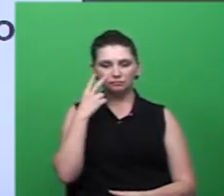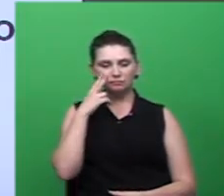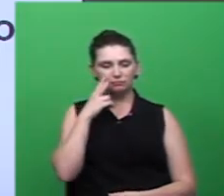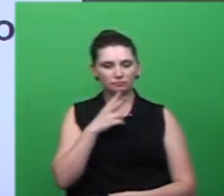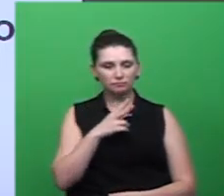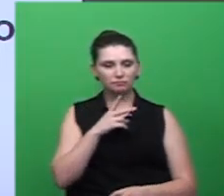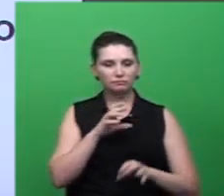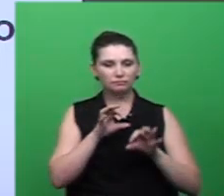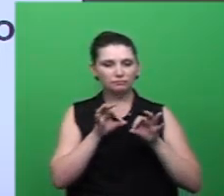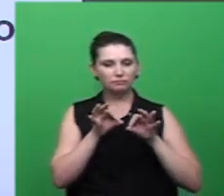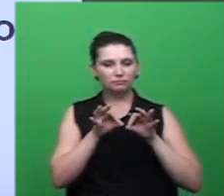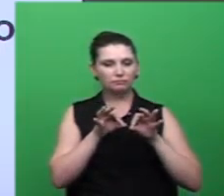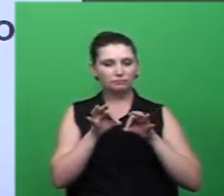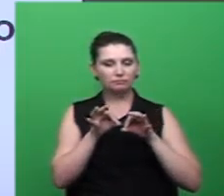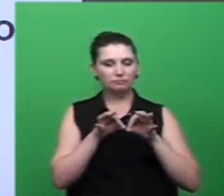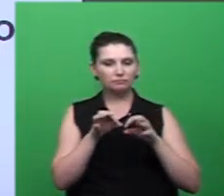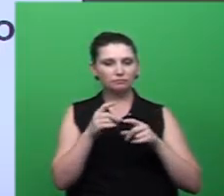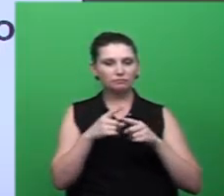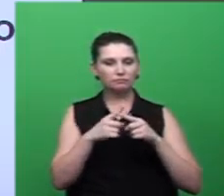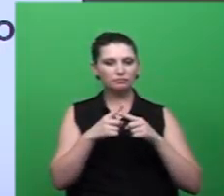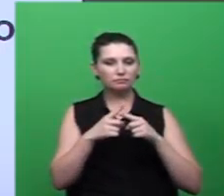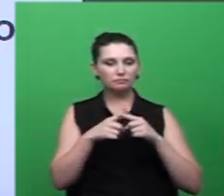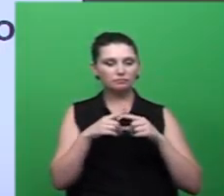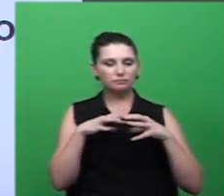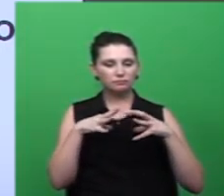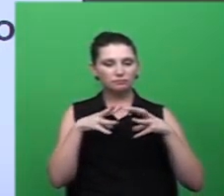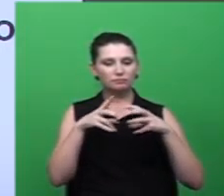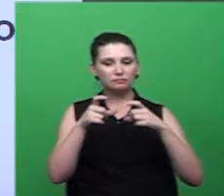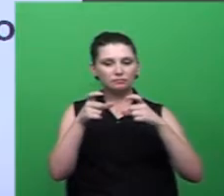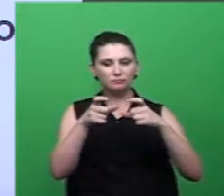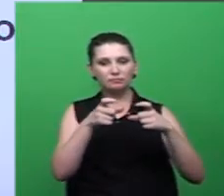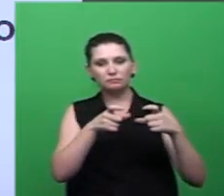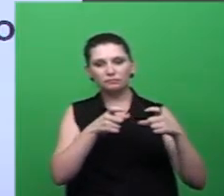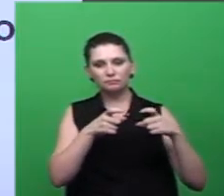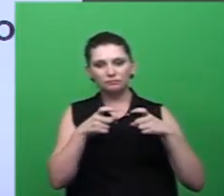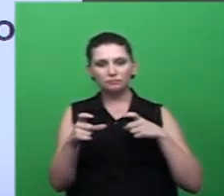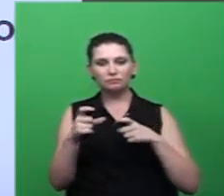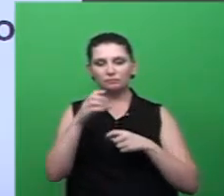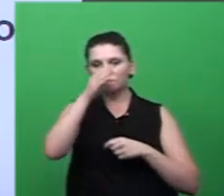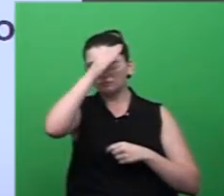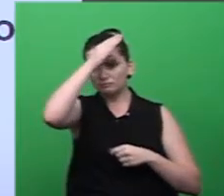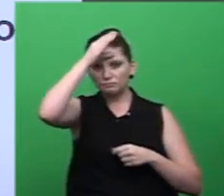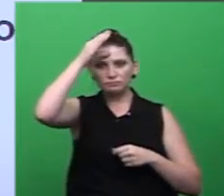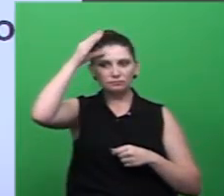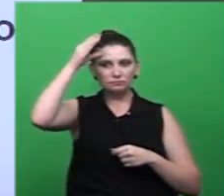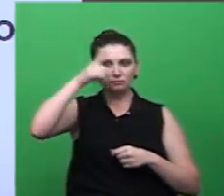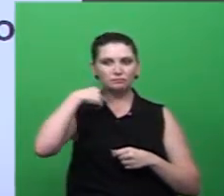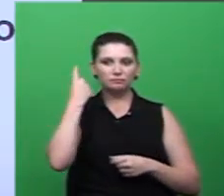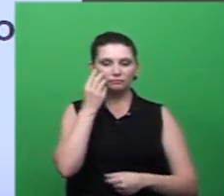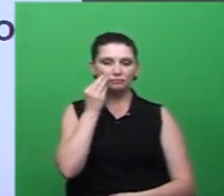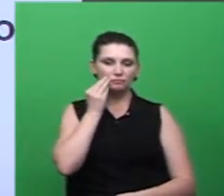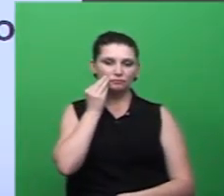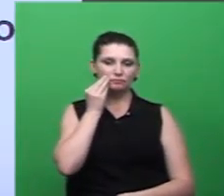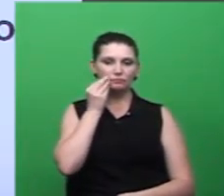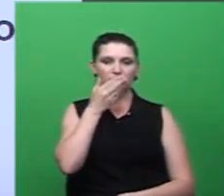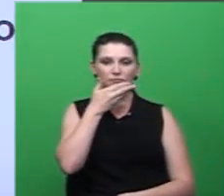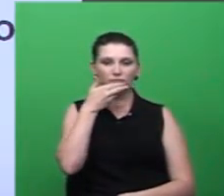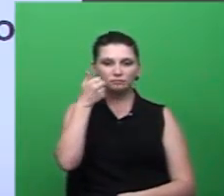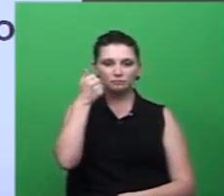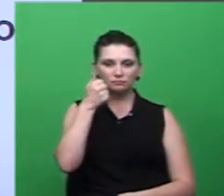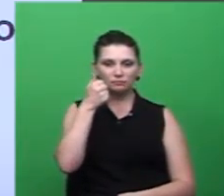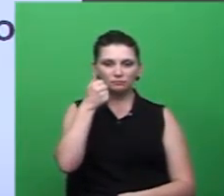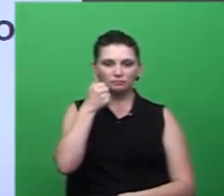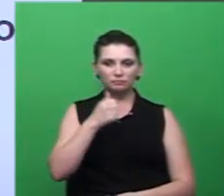a região, nós nos encontramos em uma posição muito satisfatória. e nos